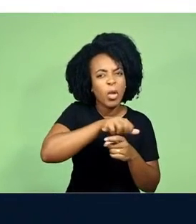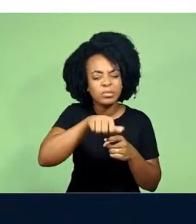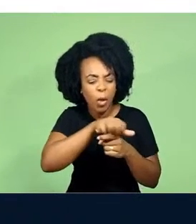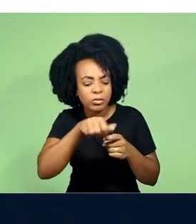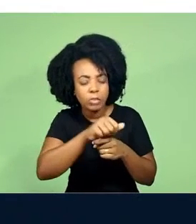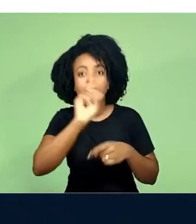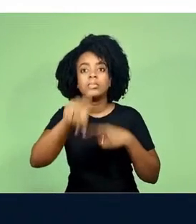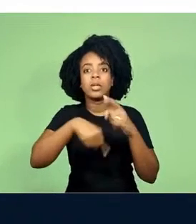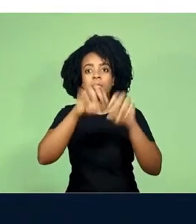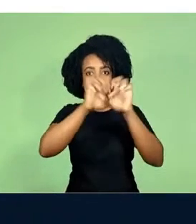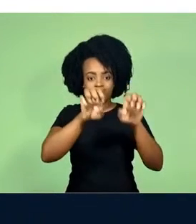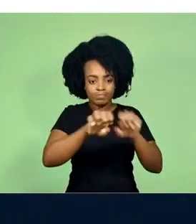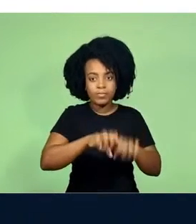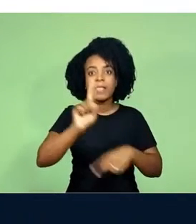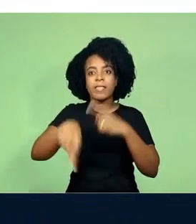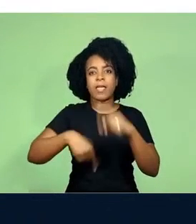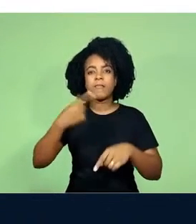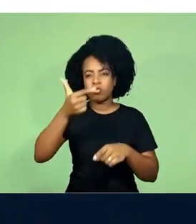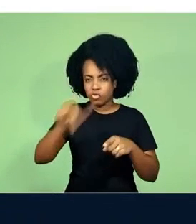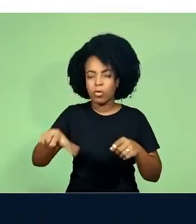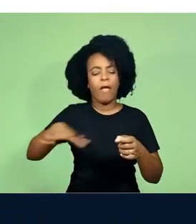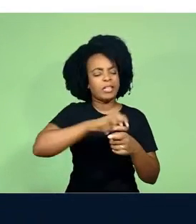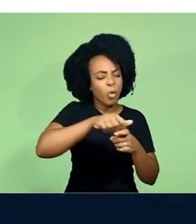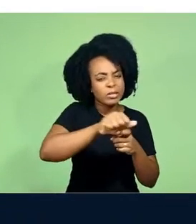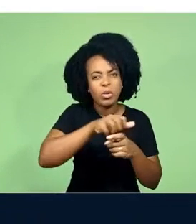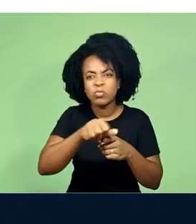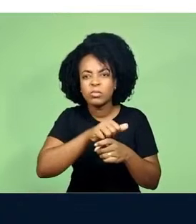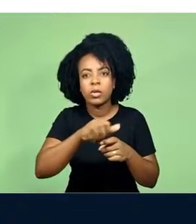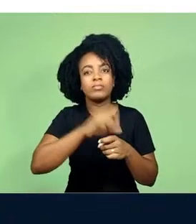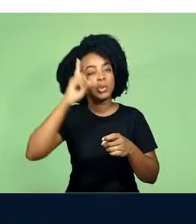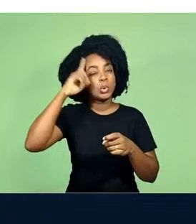comidas de novo. Tals são os replicantes.